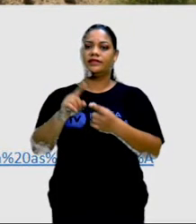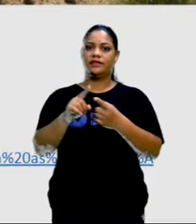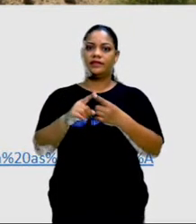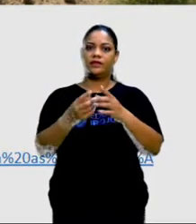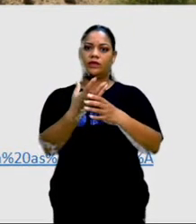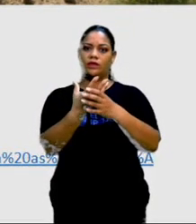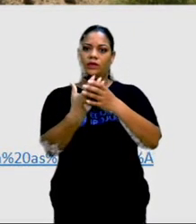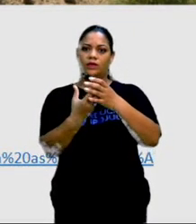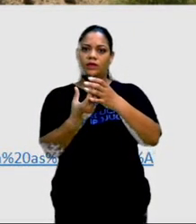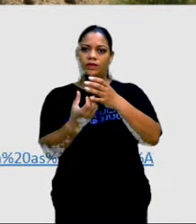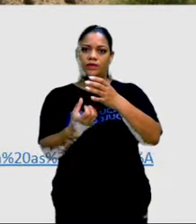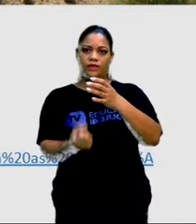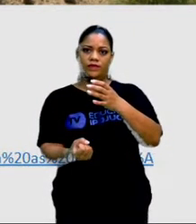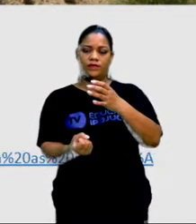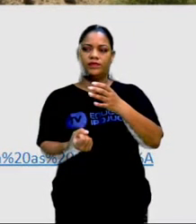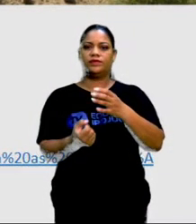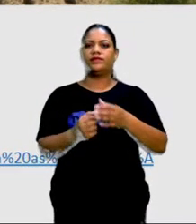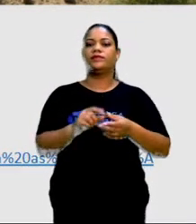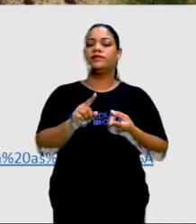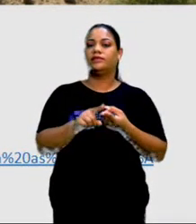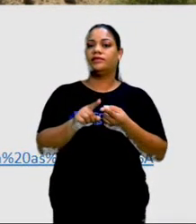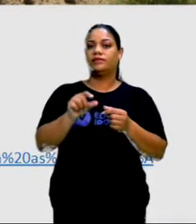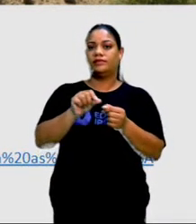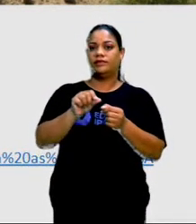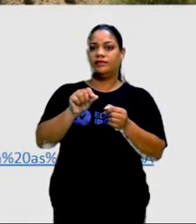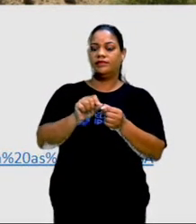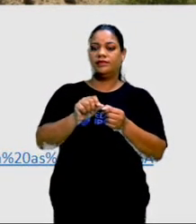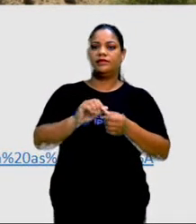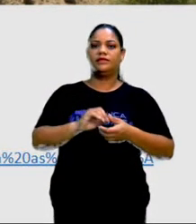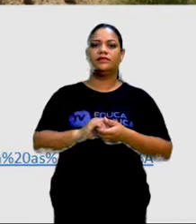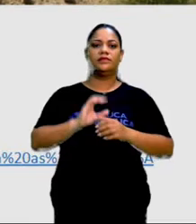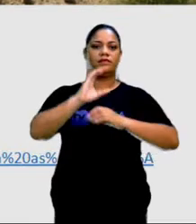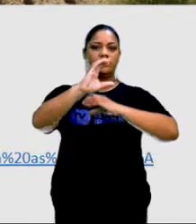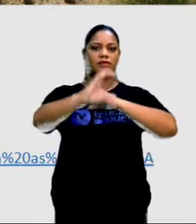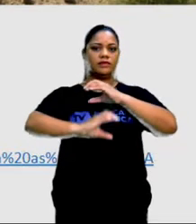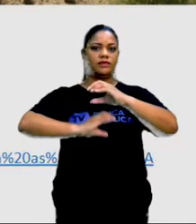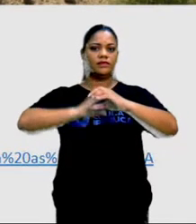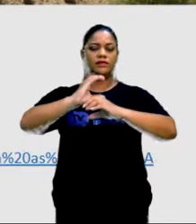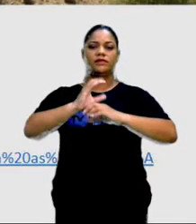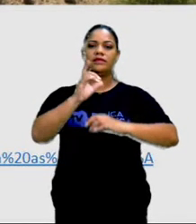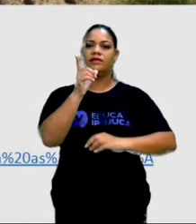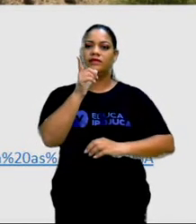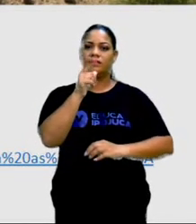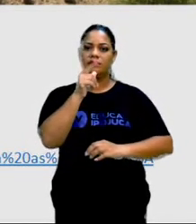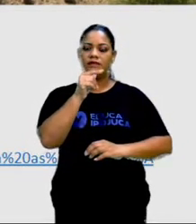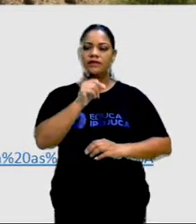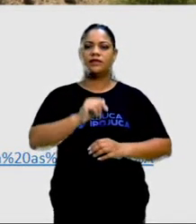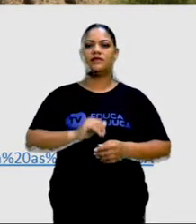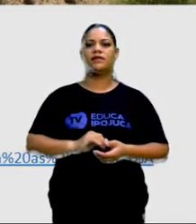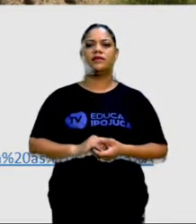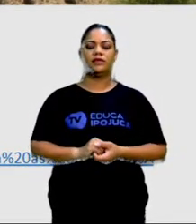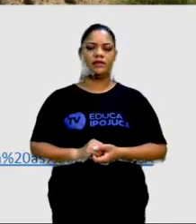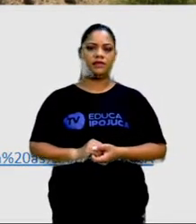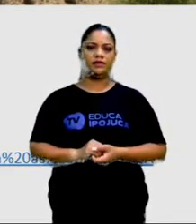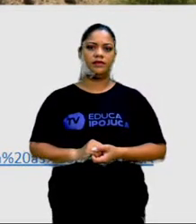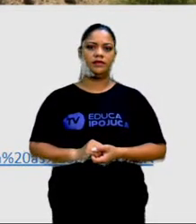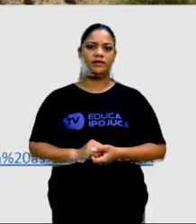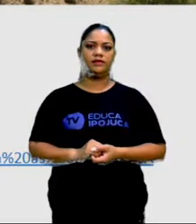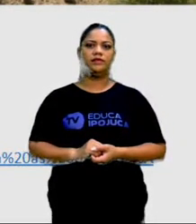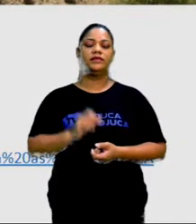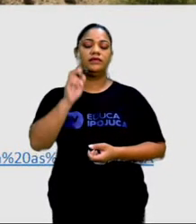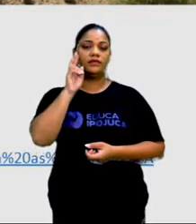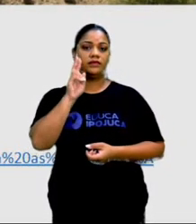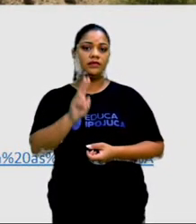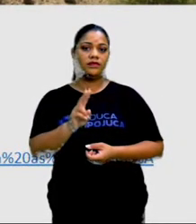contaminação. E também de elaborar com ciclos hidrológicos, reciclagem de nutrientes e